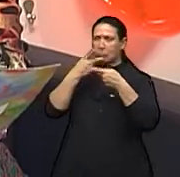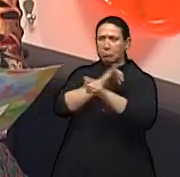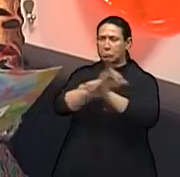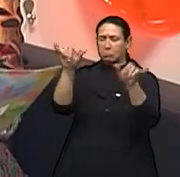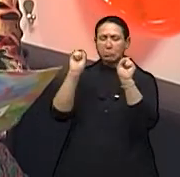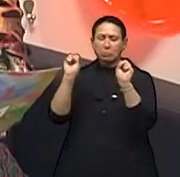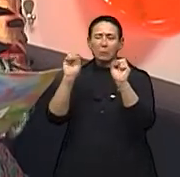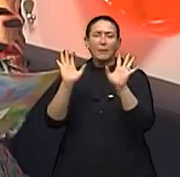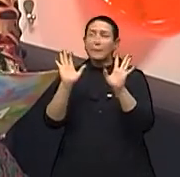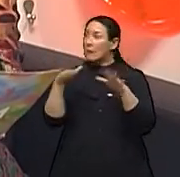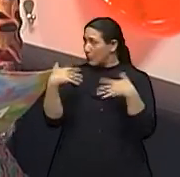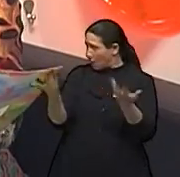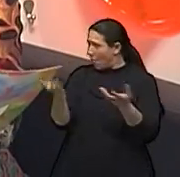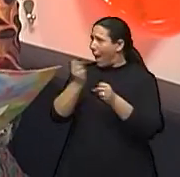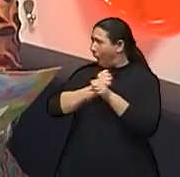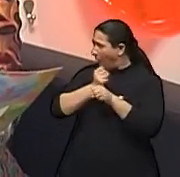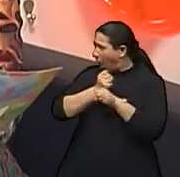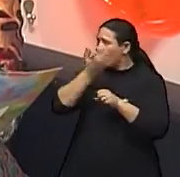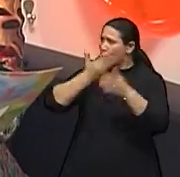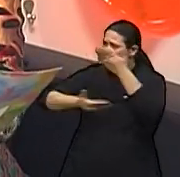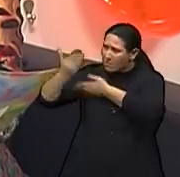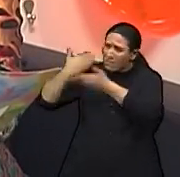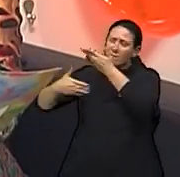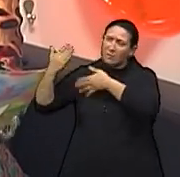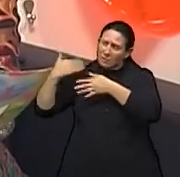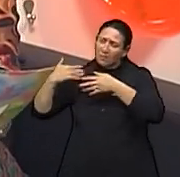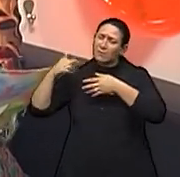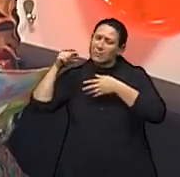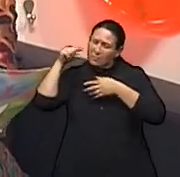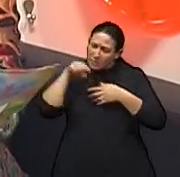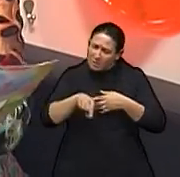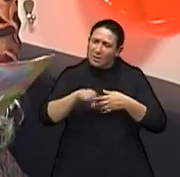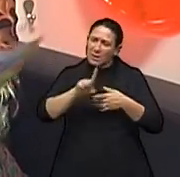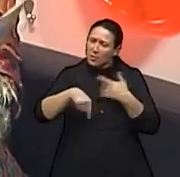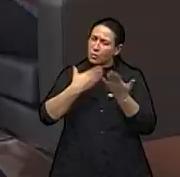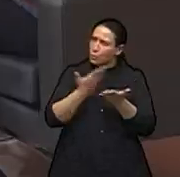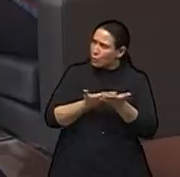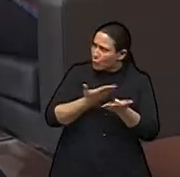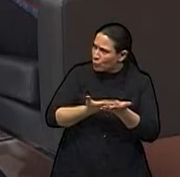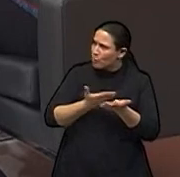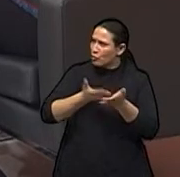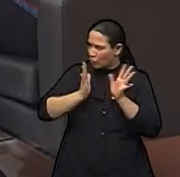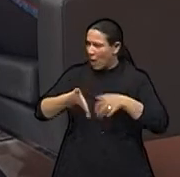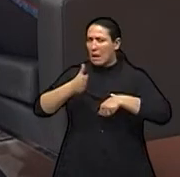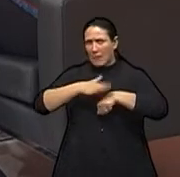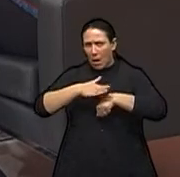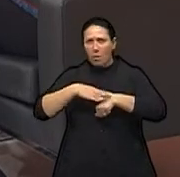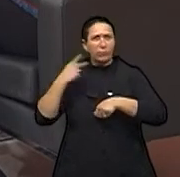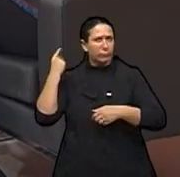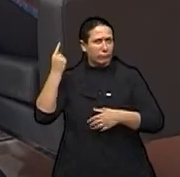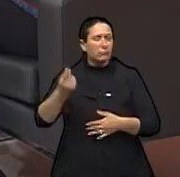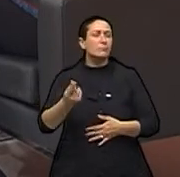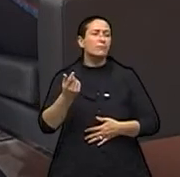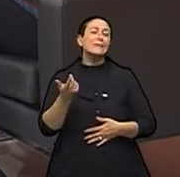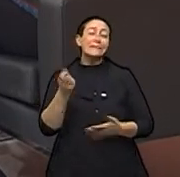Isso já vem há mais tempo, esse estudo já vem há mais tempo. Sim.